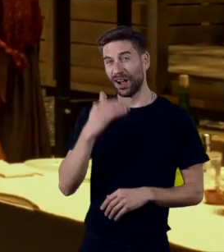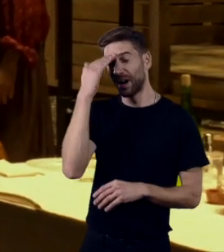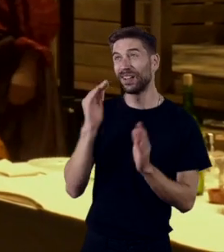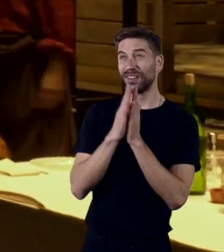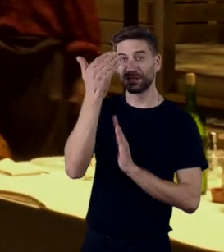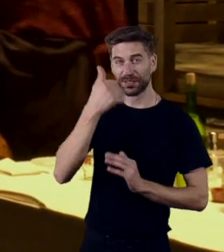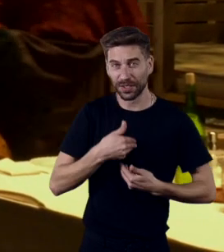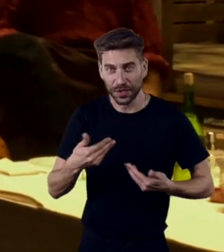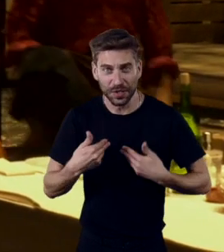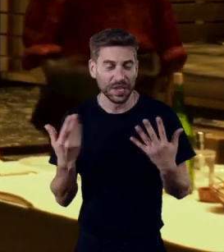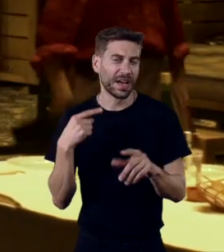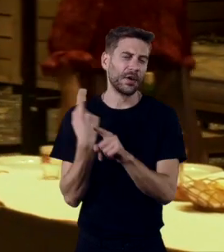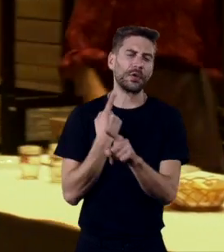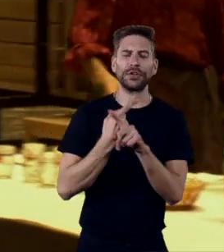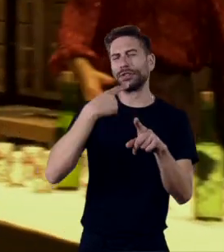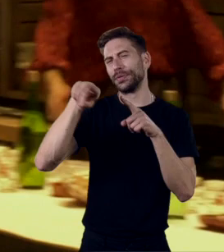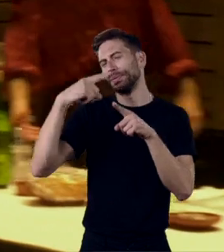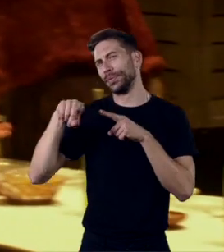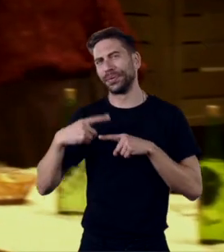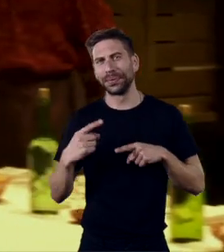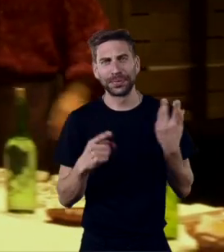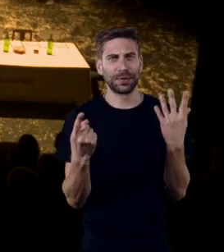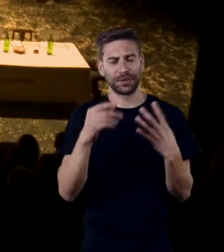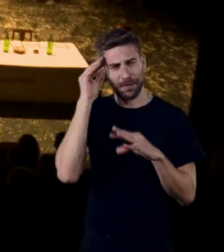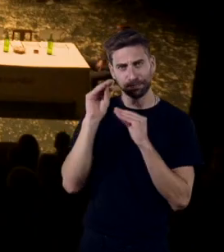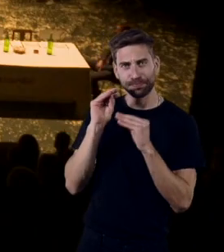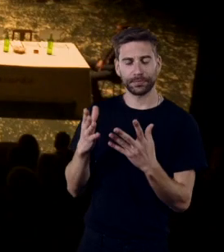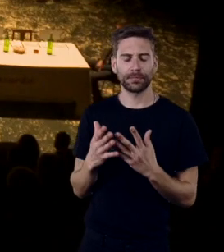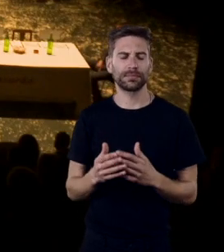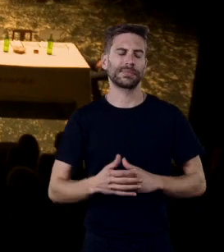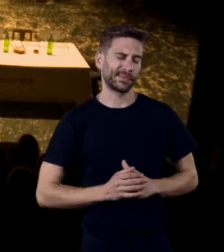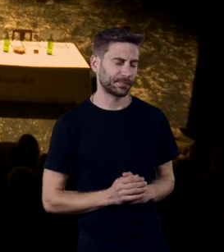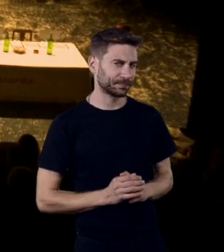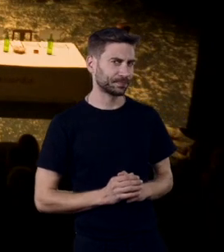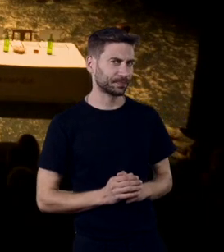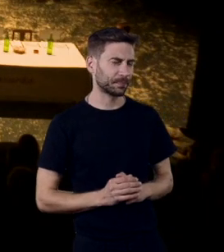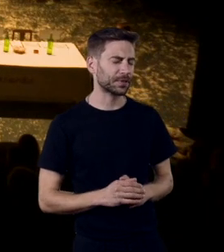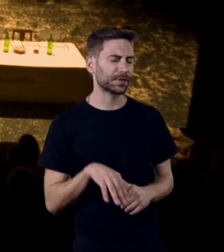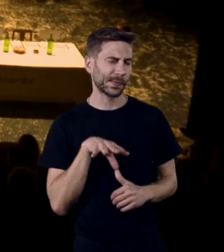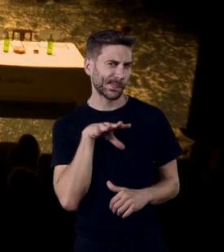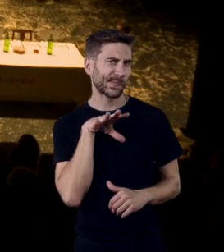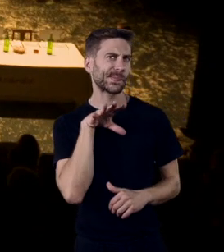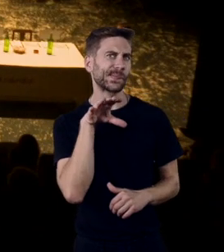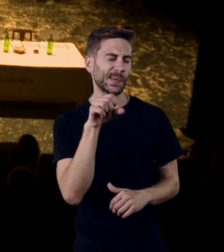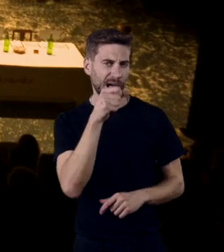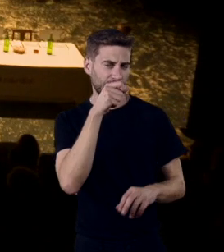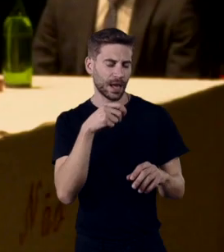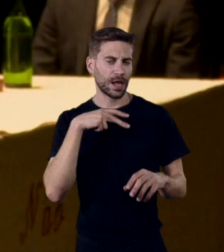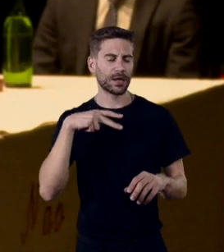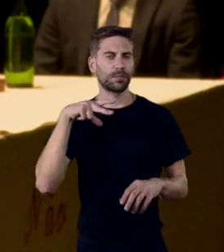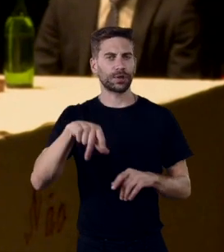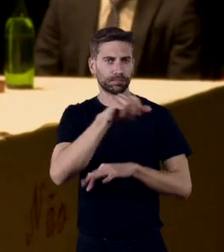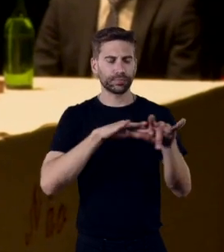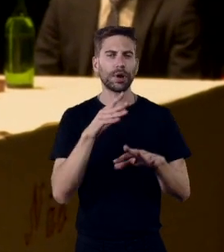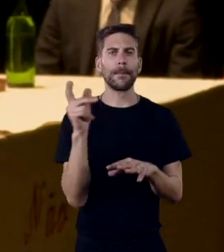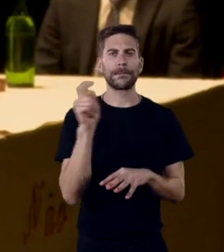a mais uma quantidade de coisas bárbaras, a vez de serem ensinadas a amar a nação. Aliás, nota-se perfeitamente que a mocidade do nosso país está muito